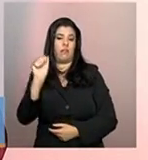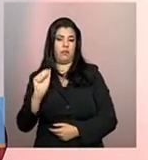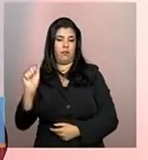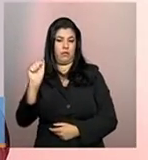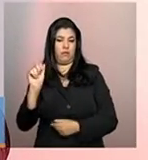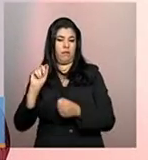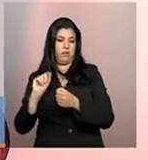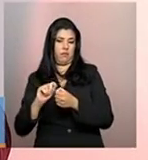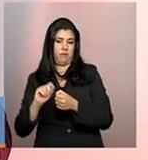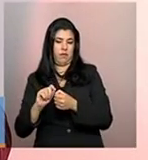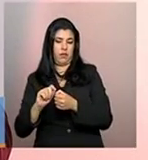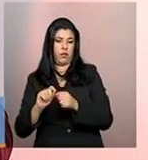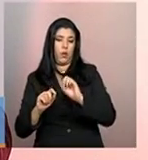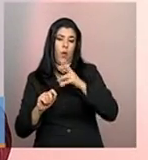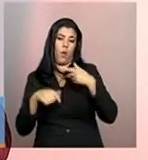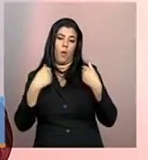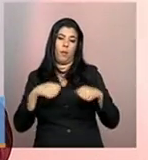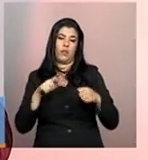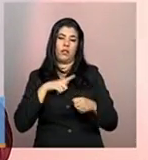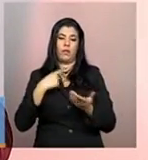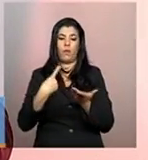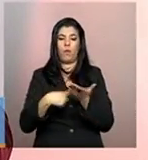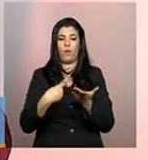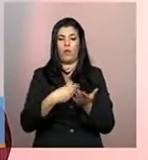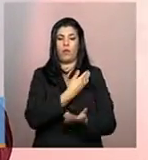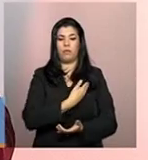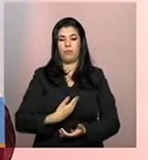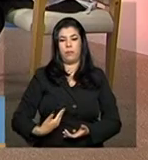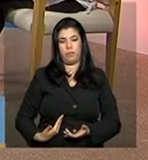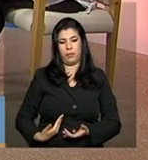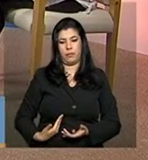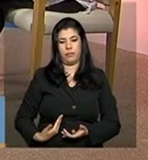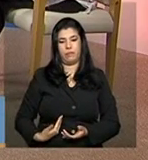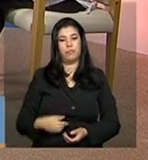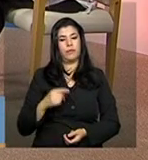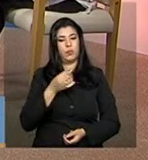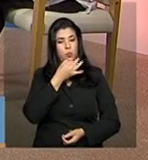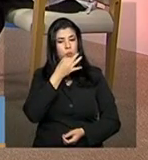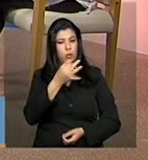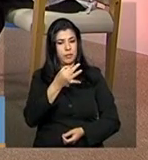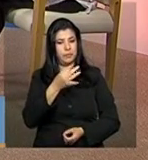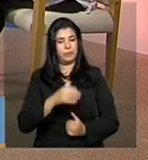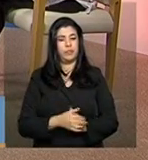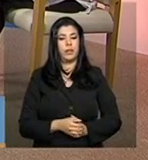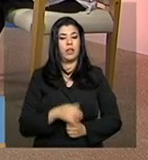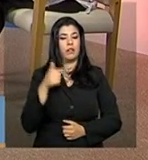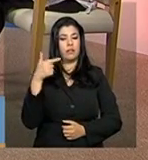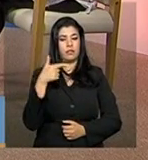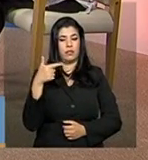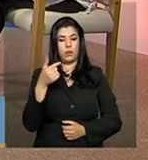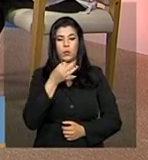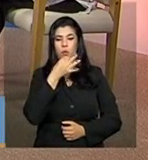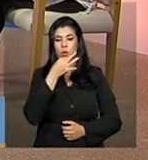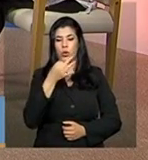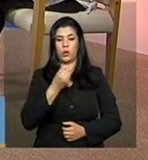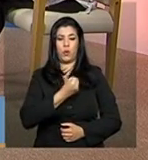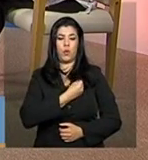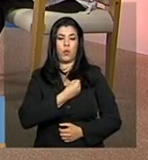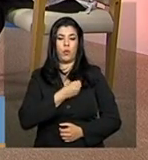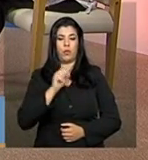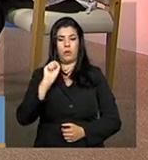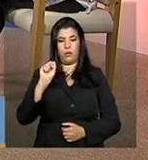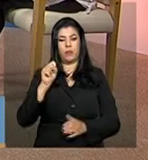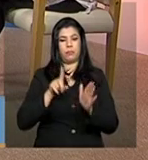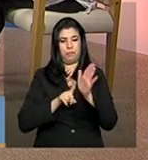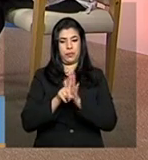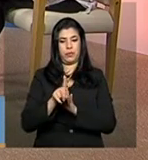se é ou não conveniada com o poder público. Essa é uma dica. A segunda dica é quanto à questão número 8. Porque essa